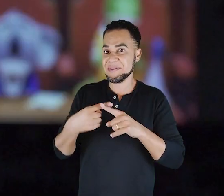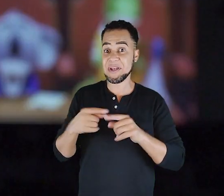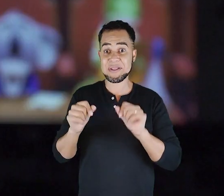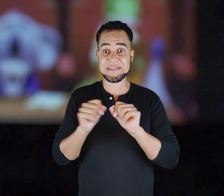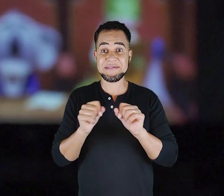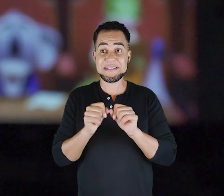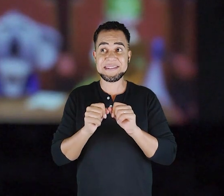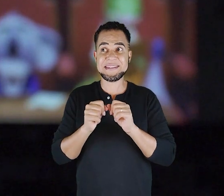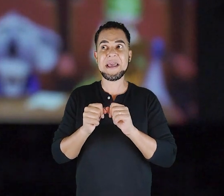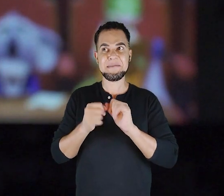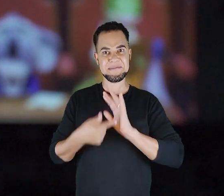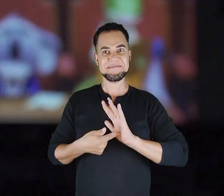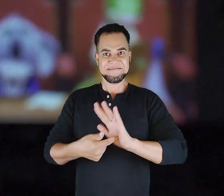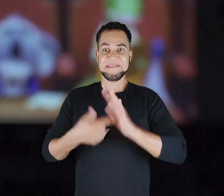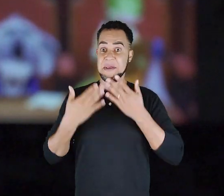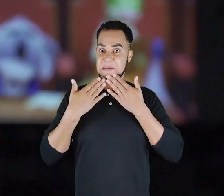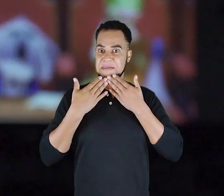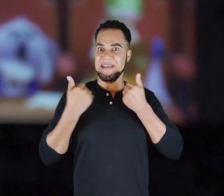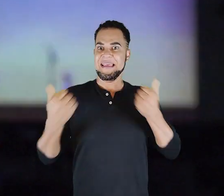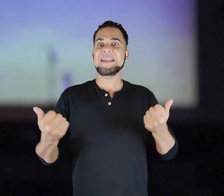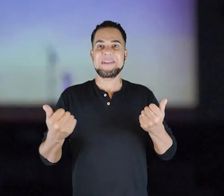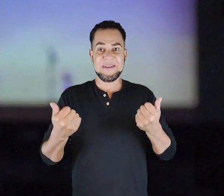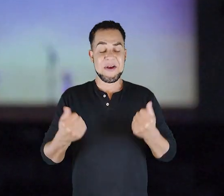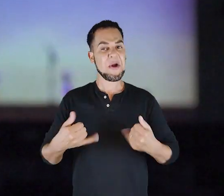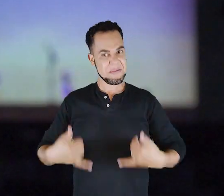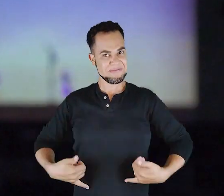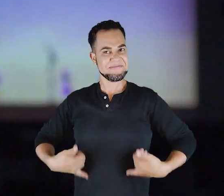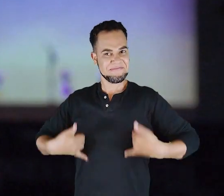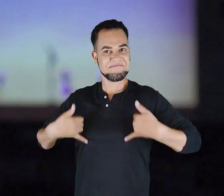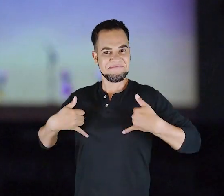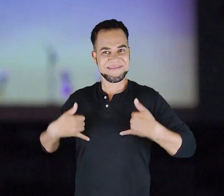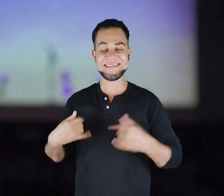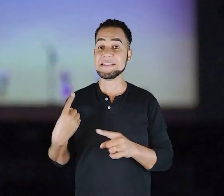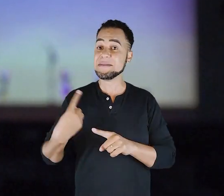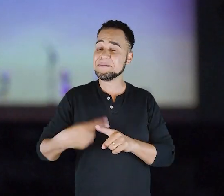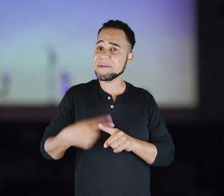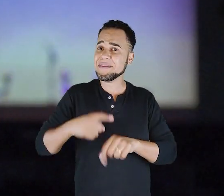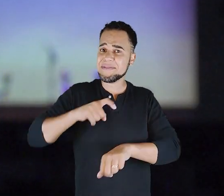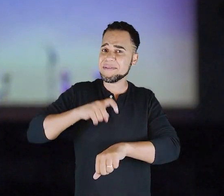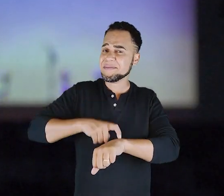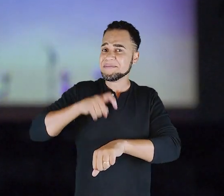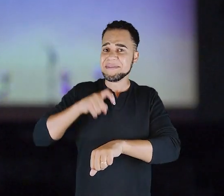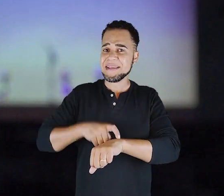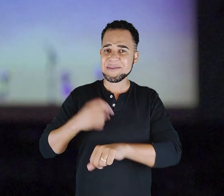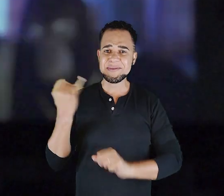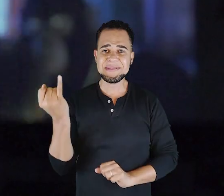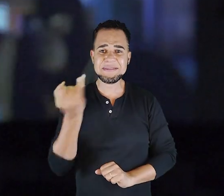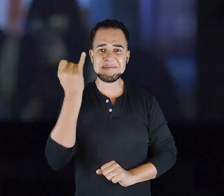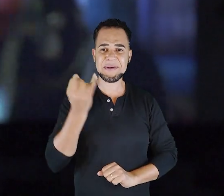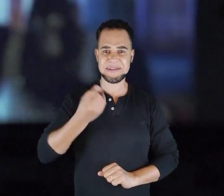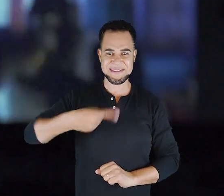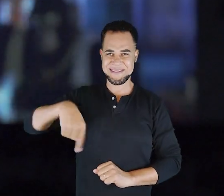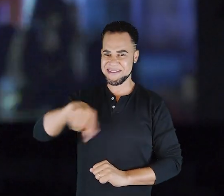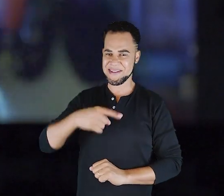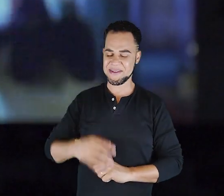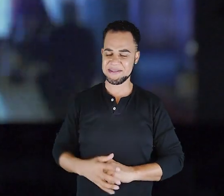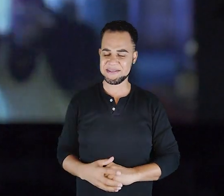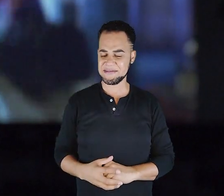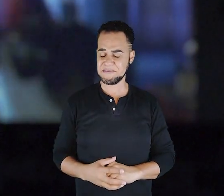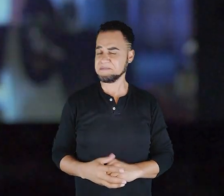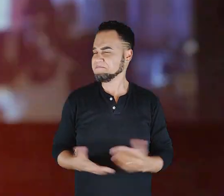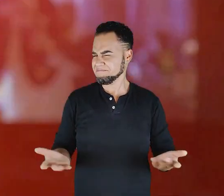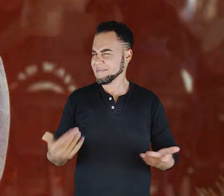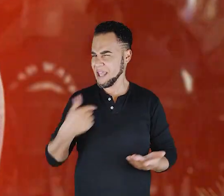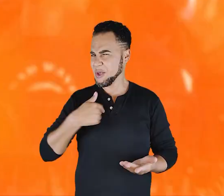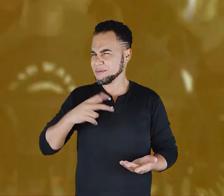fizemos, demos o nosso melhor, com muito orgulho, porque foi um momento muito importante para